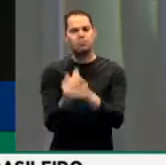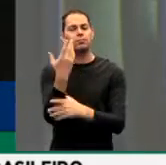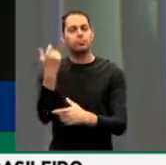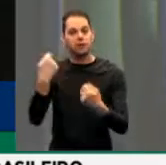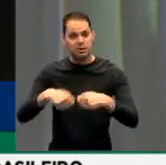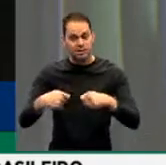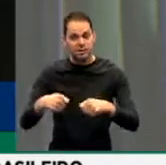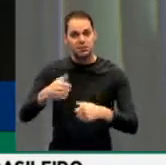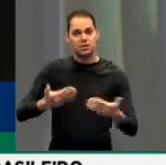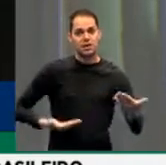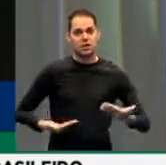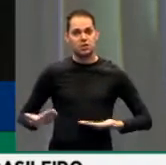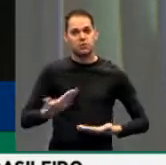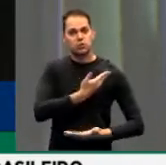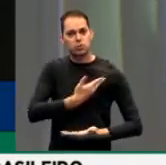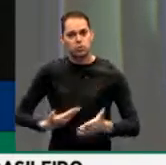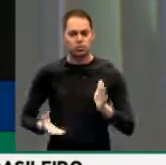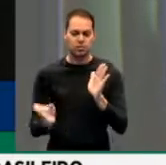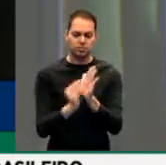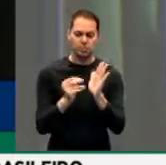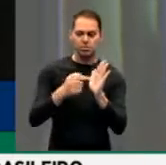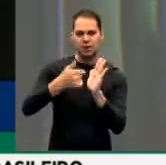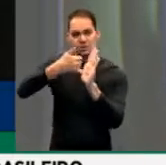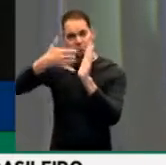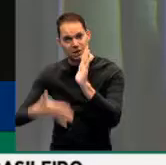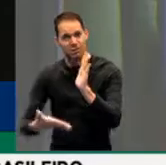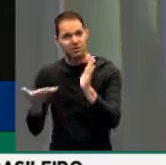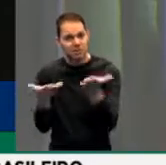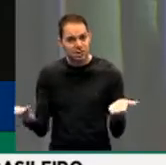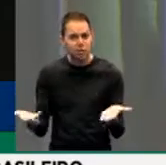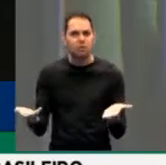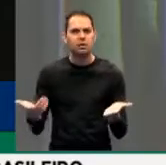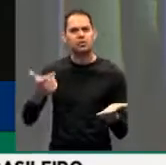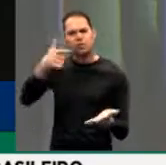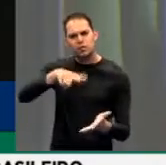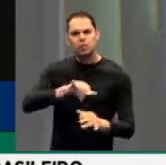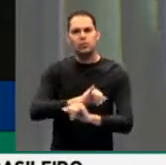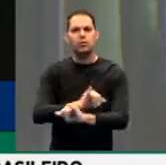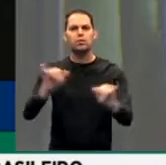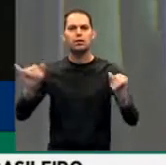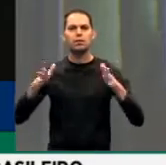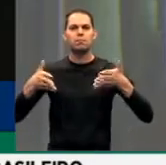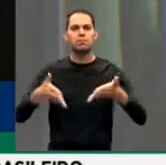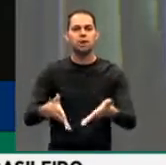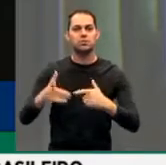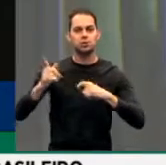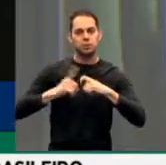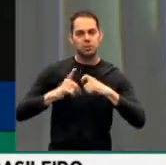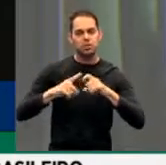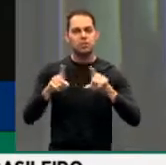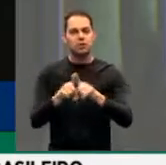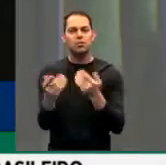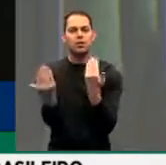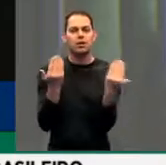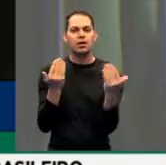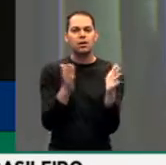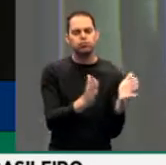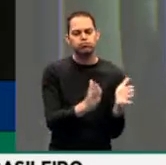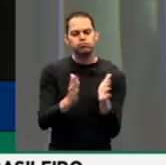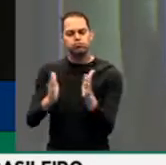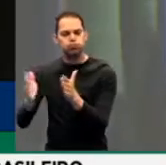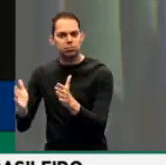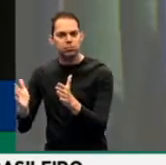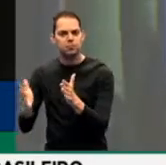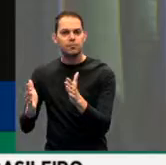Essa emenda trata disso. Eu digo mais, a participação de médicos, psicólogos, nas etapas